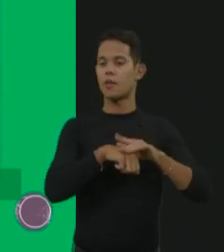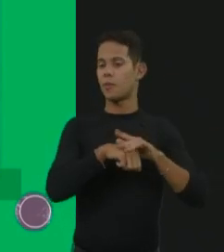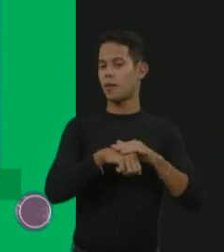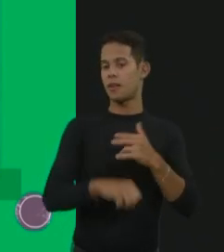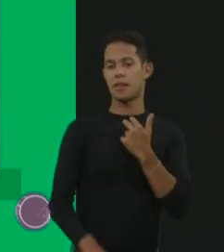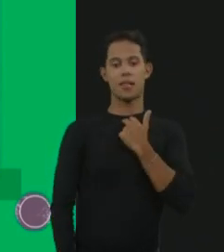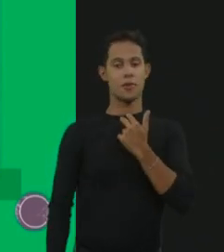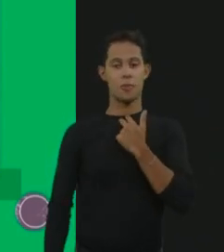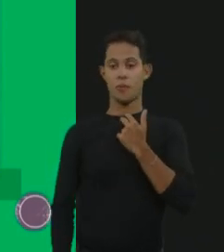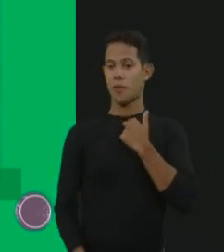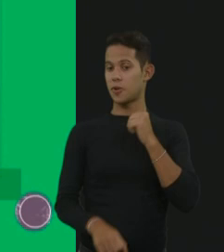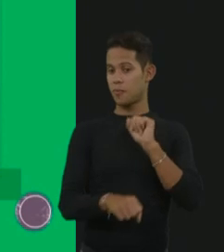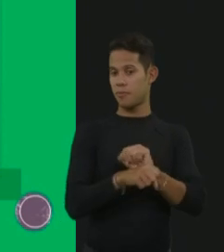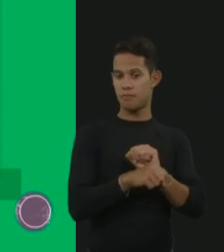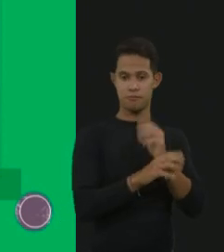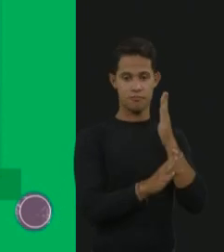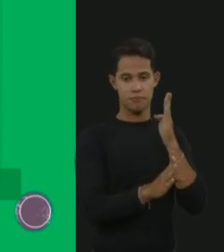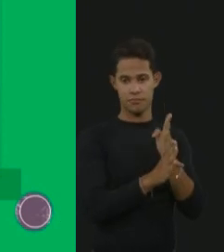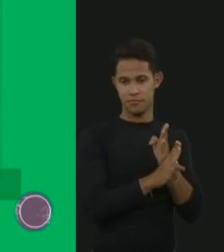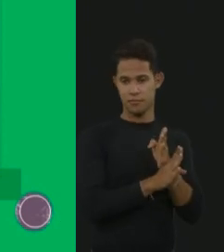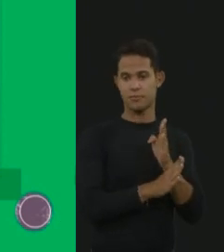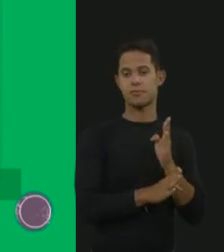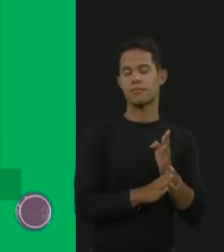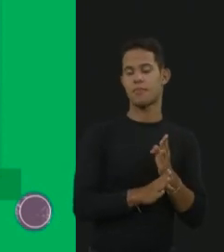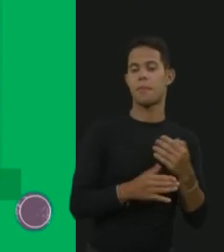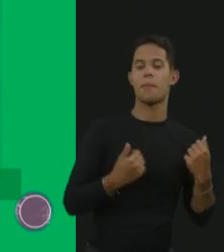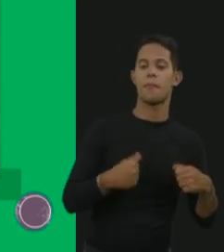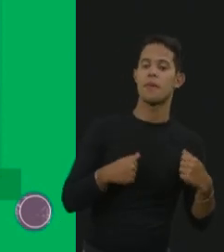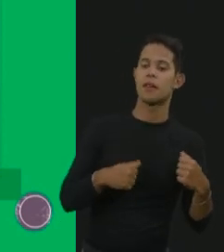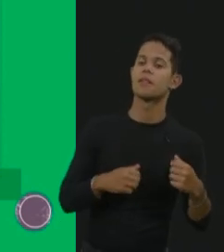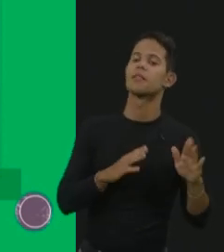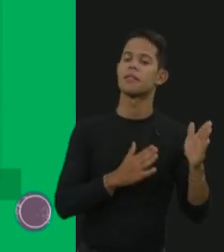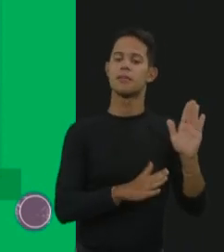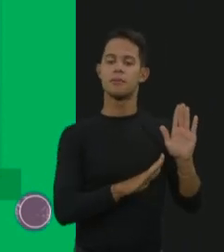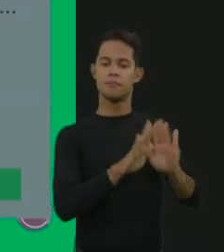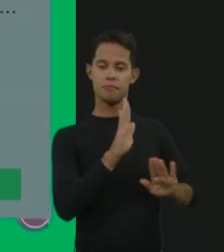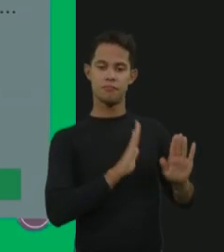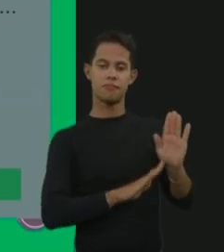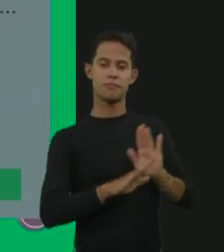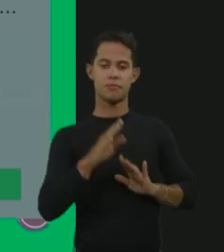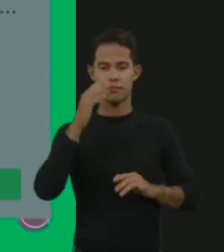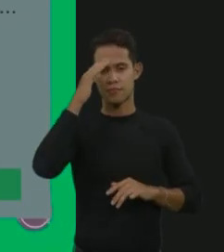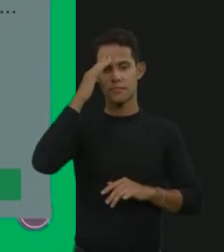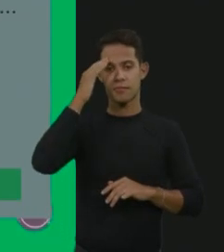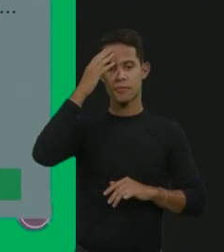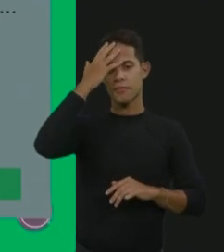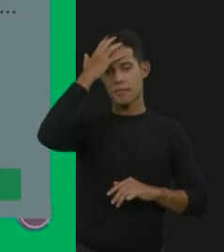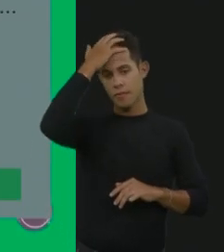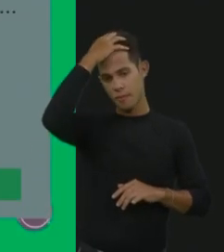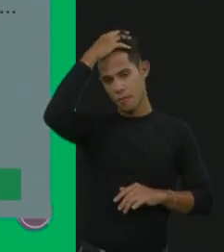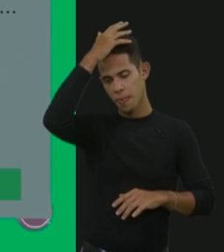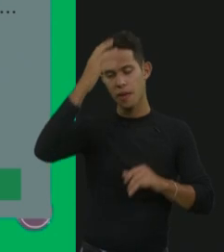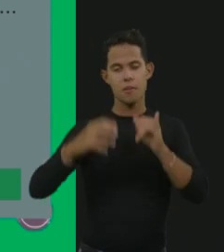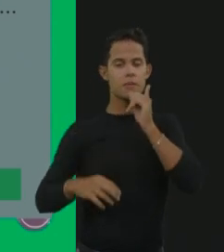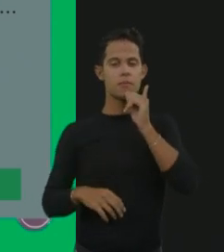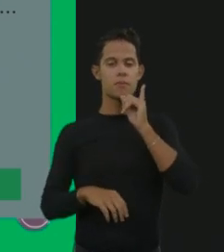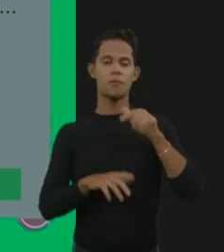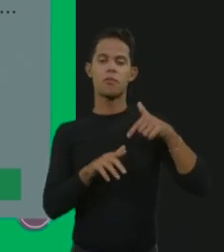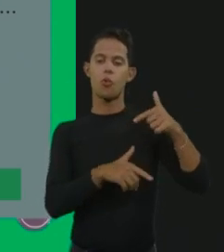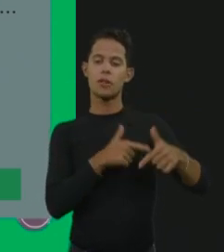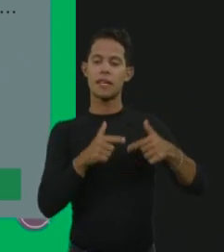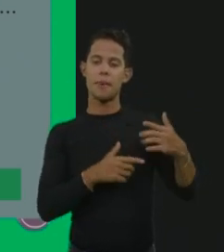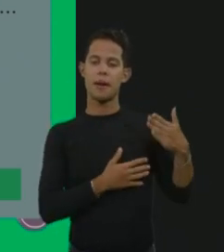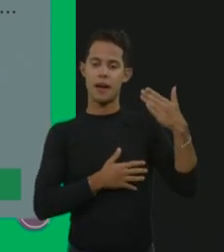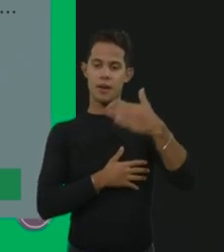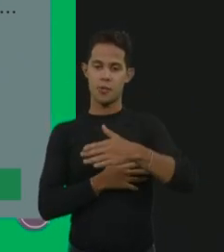deixar de fazer o diagnóstico, tá? Enquanto não chega o teste do pezinho ampliado, né? Quando a gente vai olhar um trabalho dos saúde clínicas aqui,